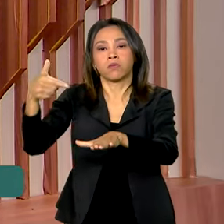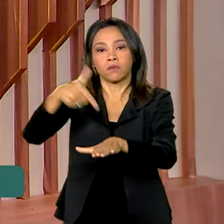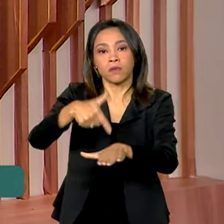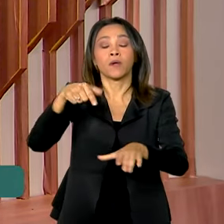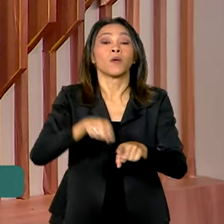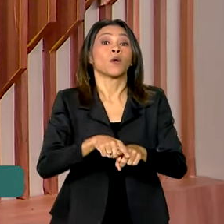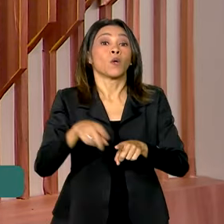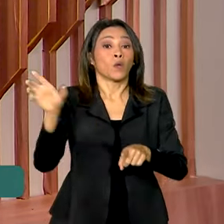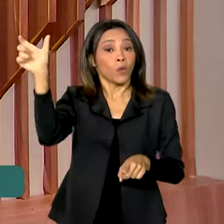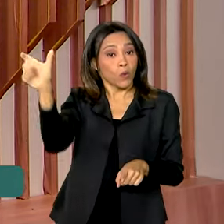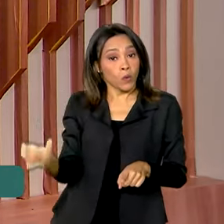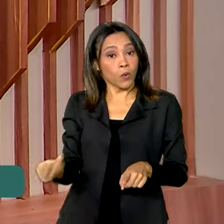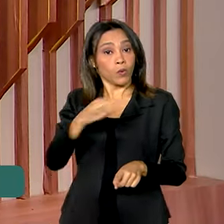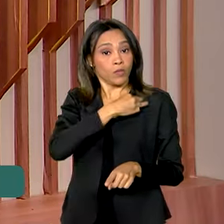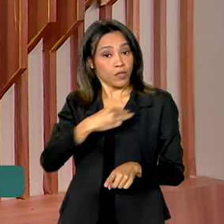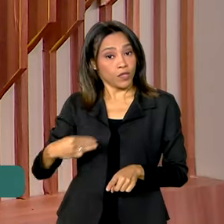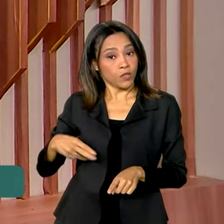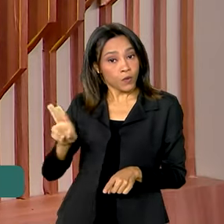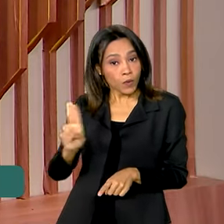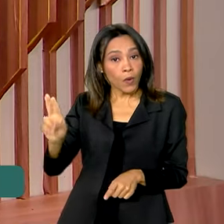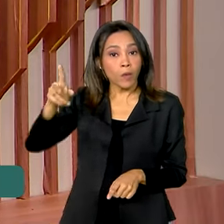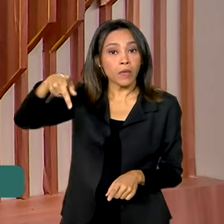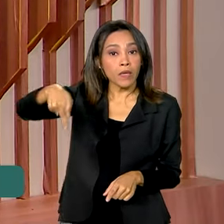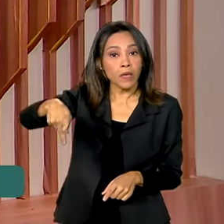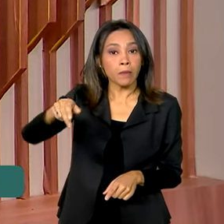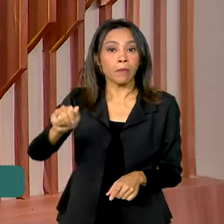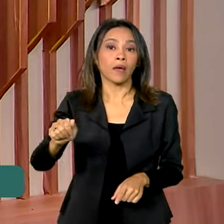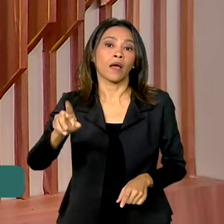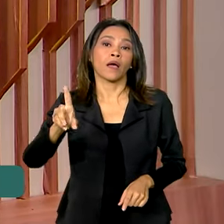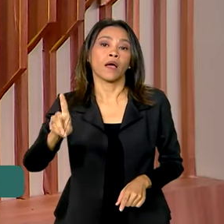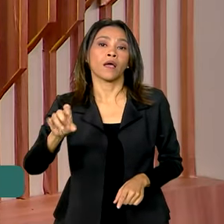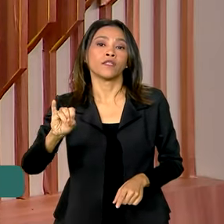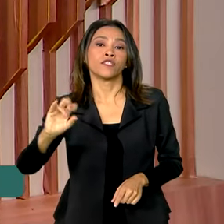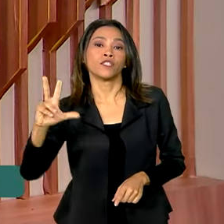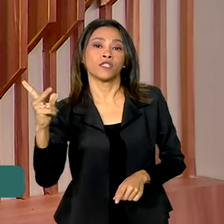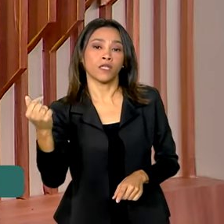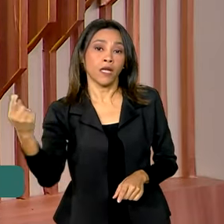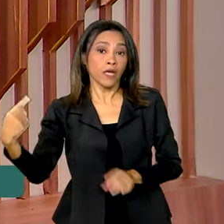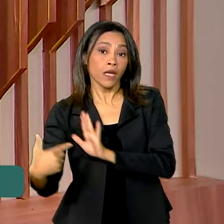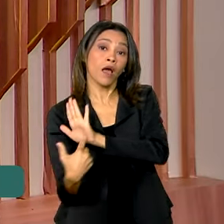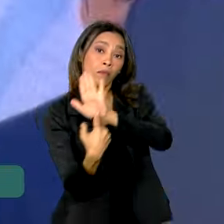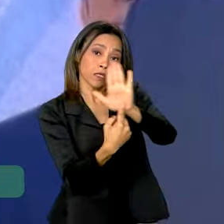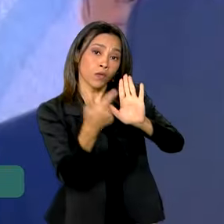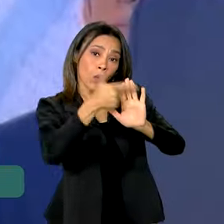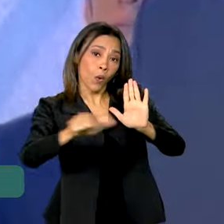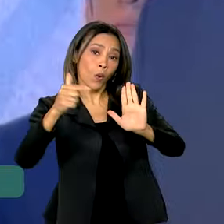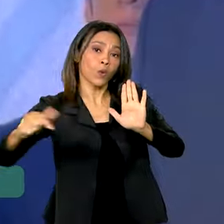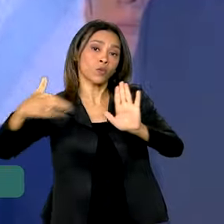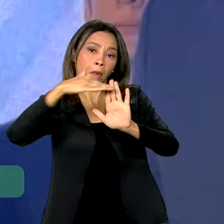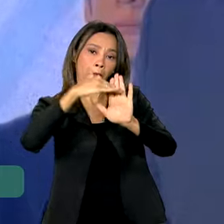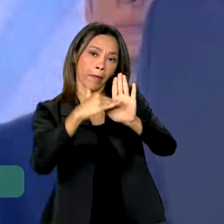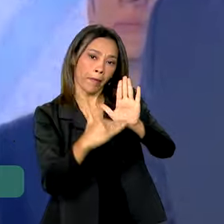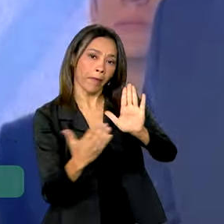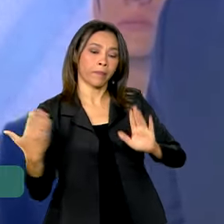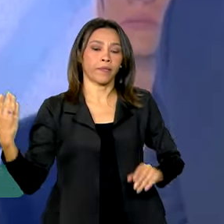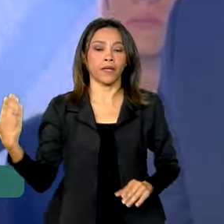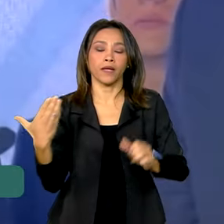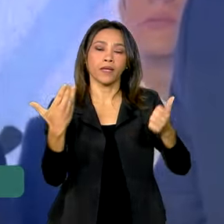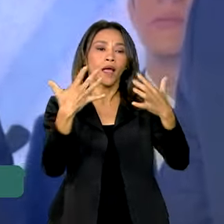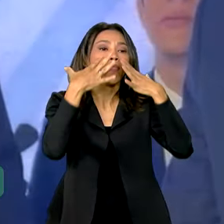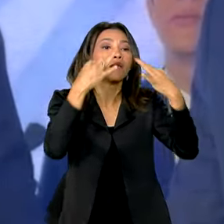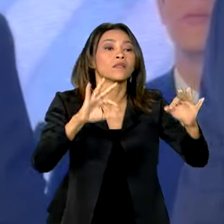Institucionais, Alexandre Padilha. Ele apresentou também outras iniciativas no Pará. Eu quero chamar a atenção